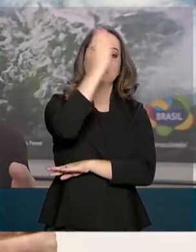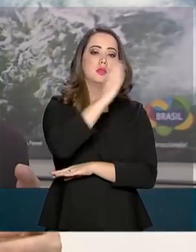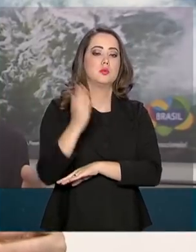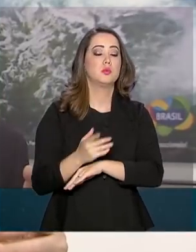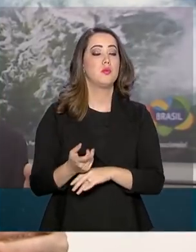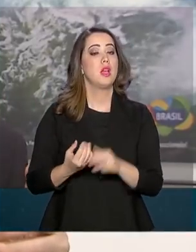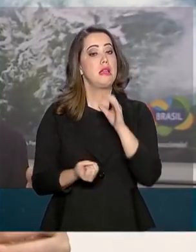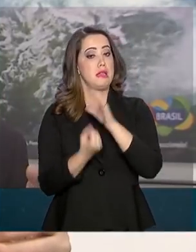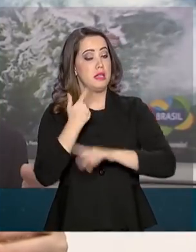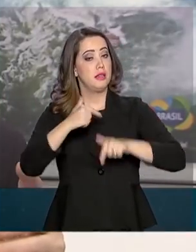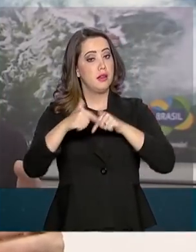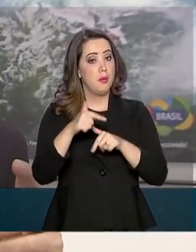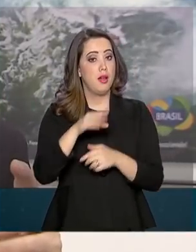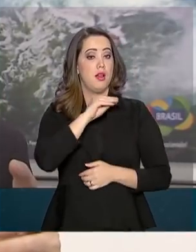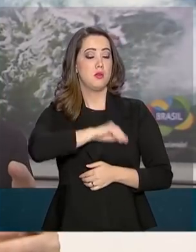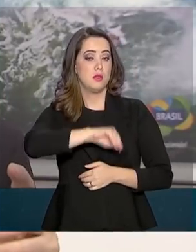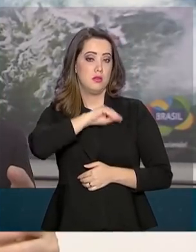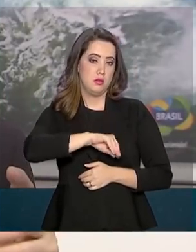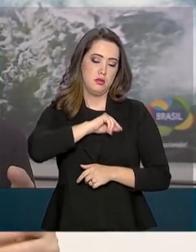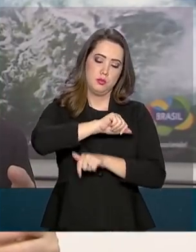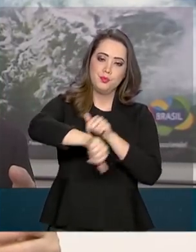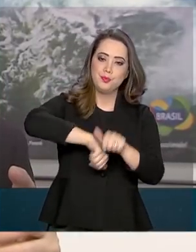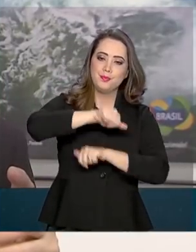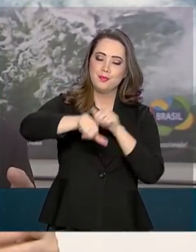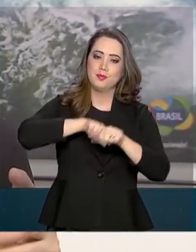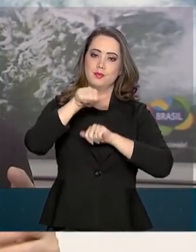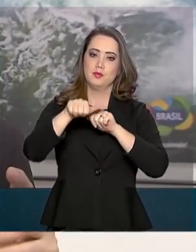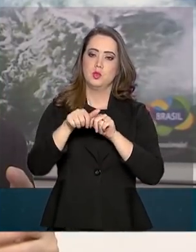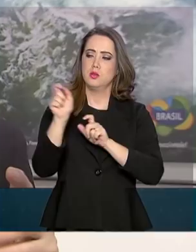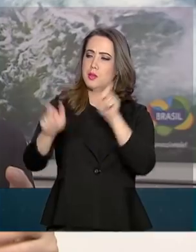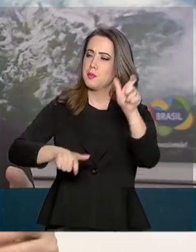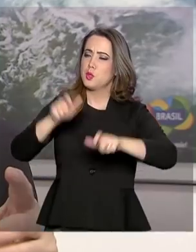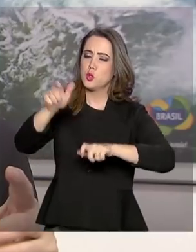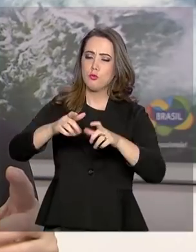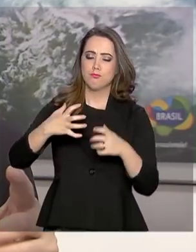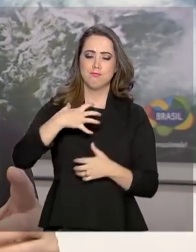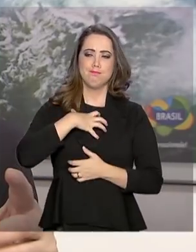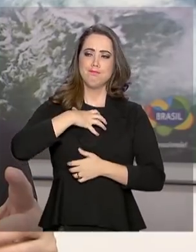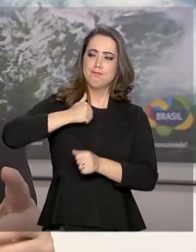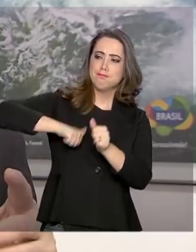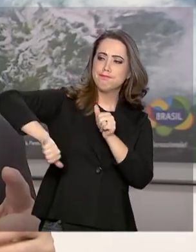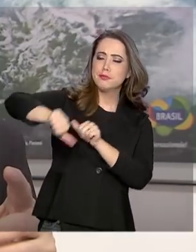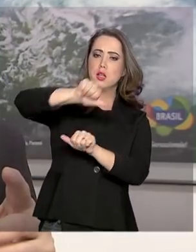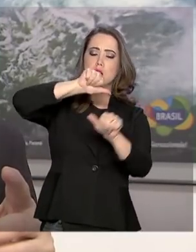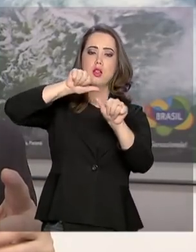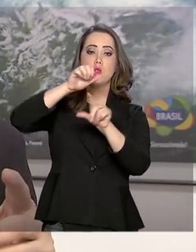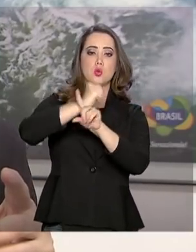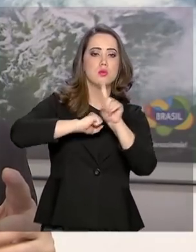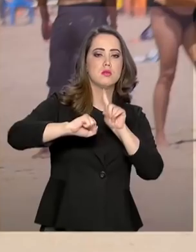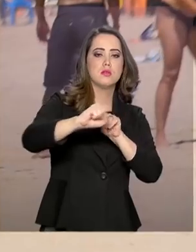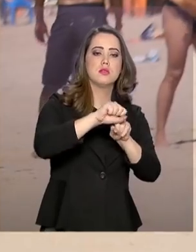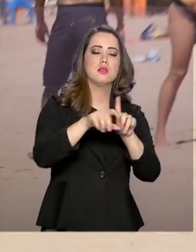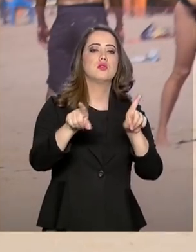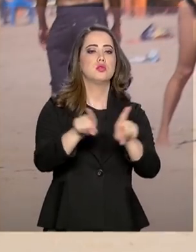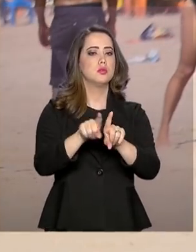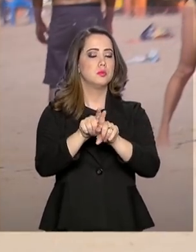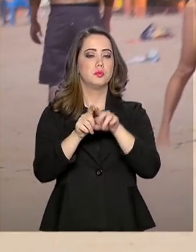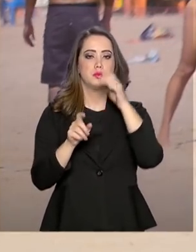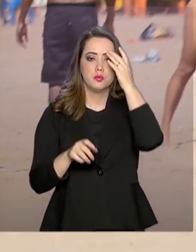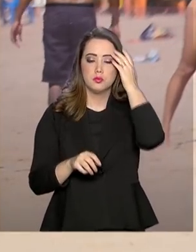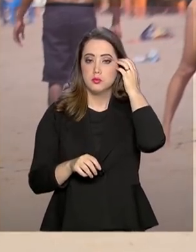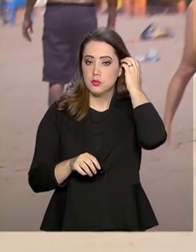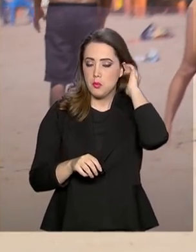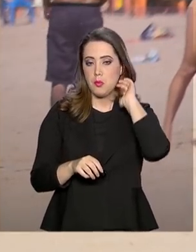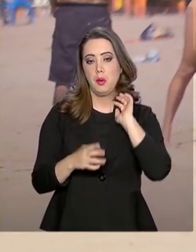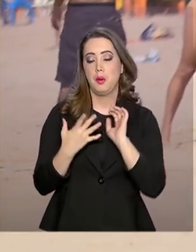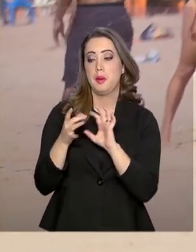gera também uma transformação nas pessoas. Uma transformação social também. A isenção dos